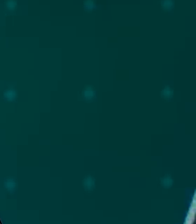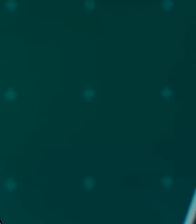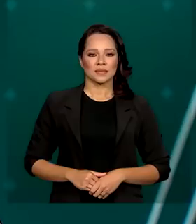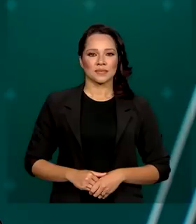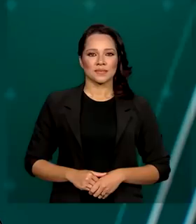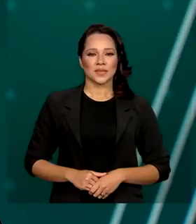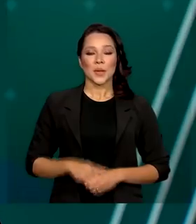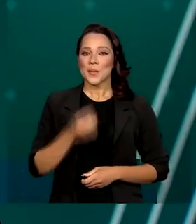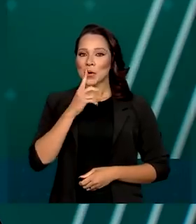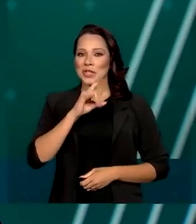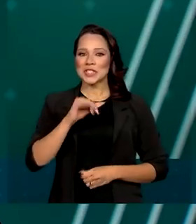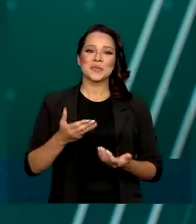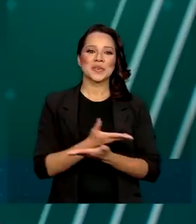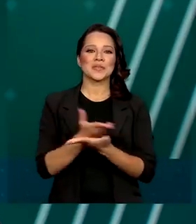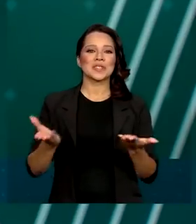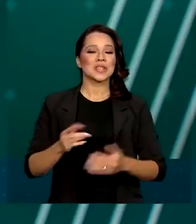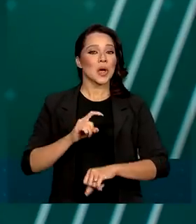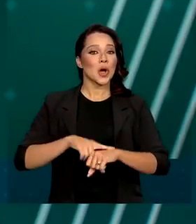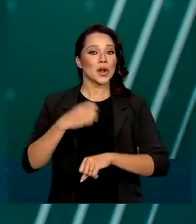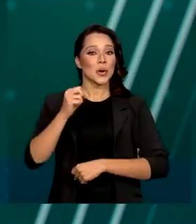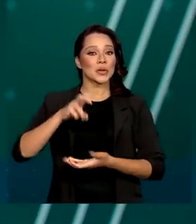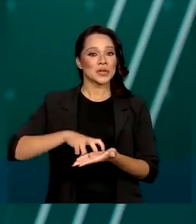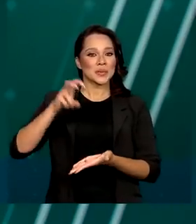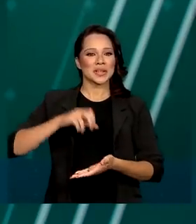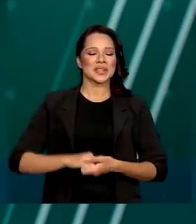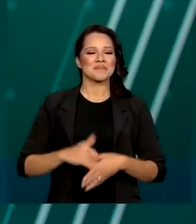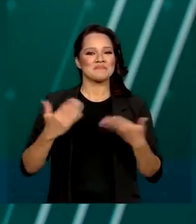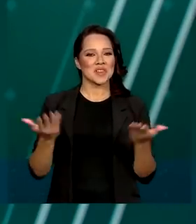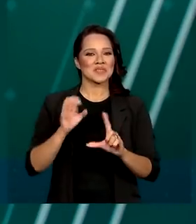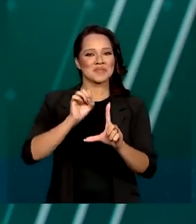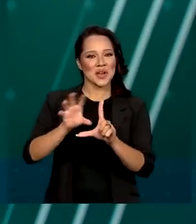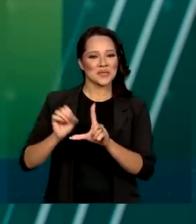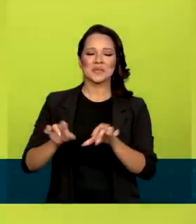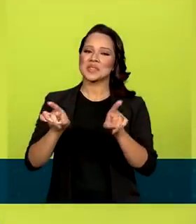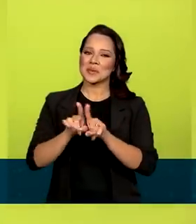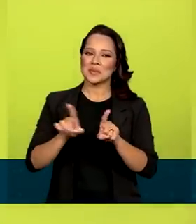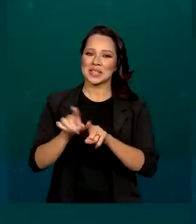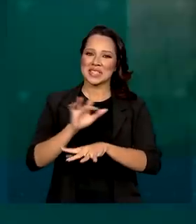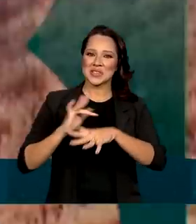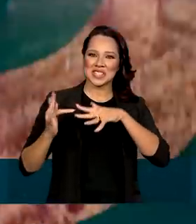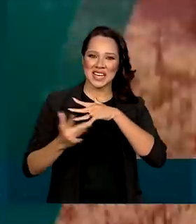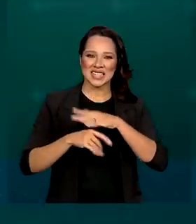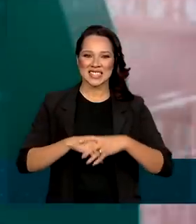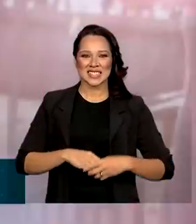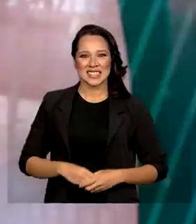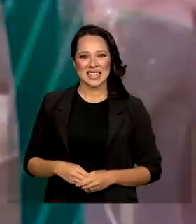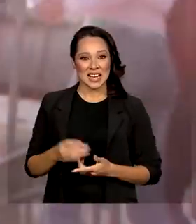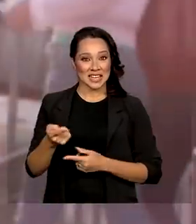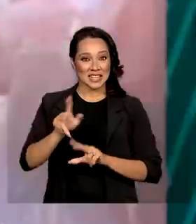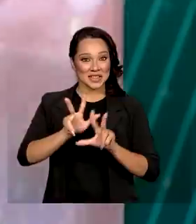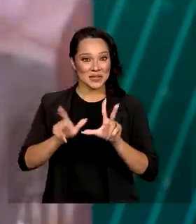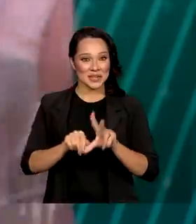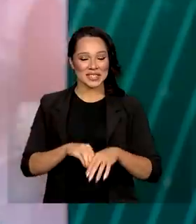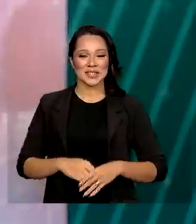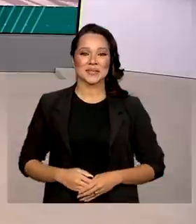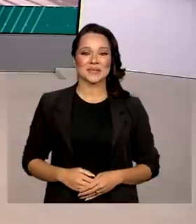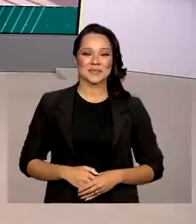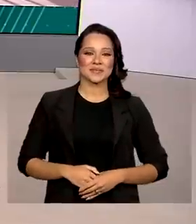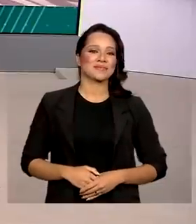Bom dia para vocês. São 8 horas da manhã. Nós estamos ao vivo também pelas redes sociais da TV Brasil.